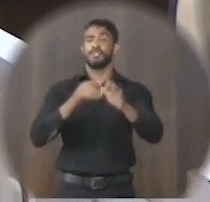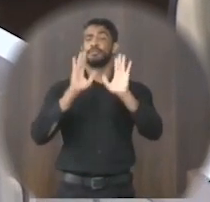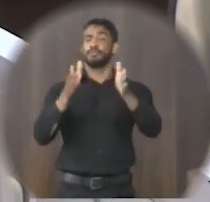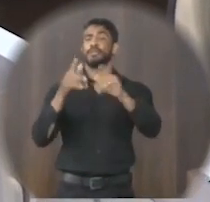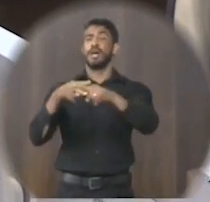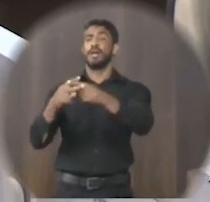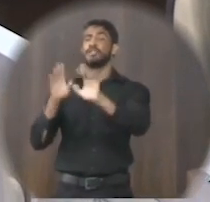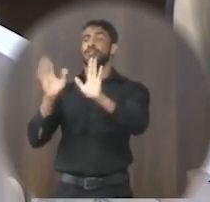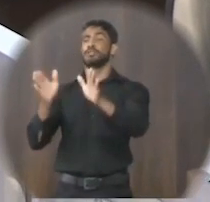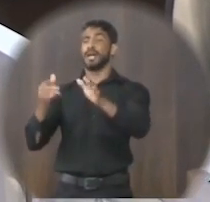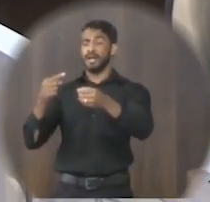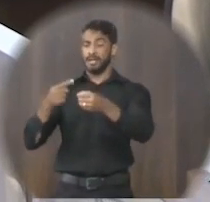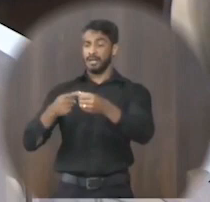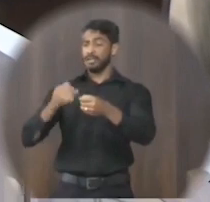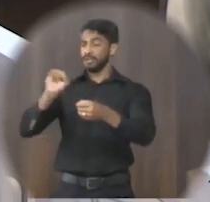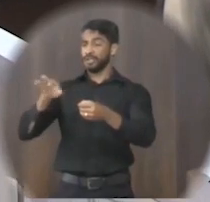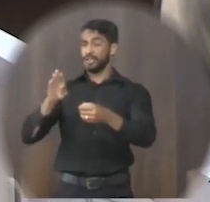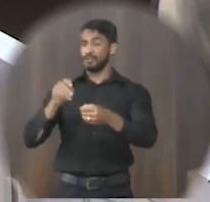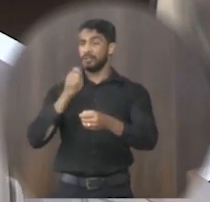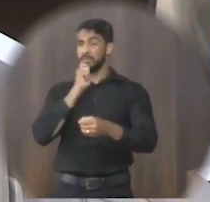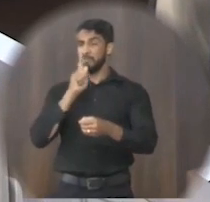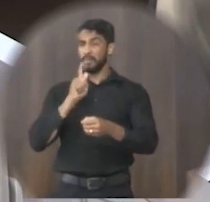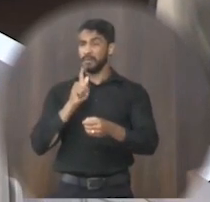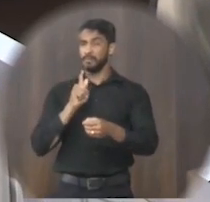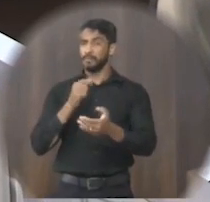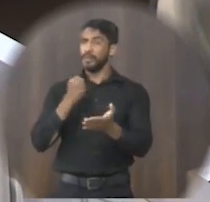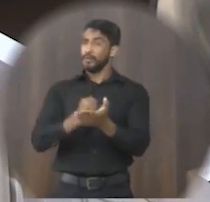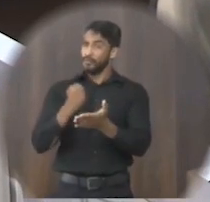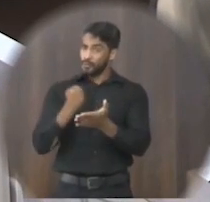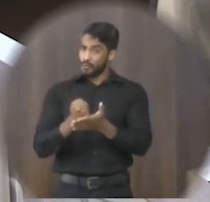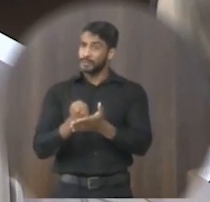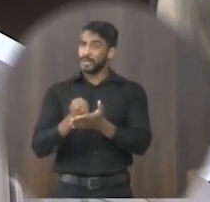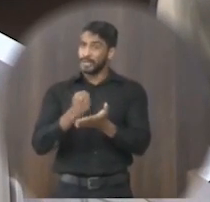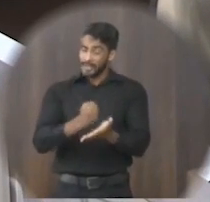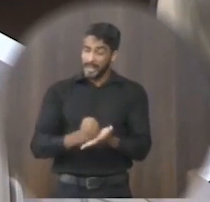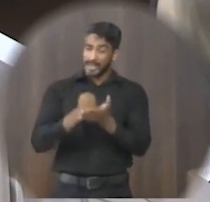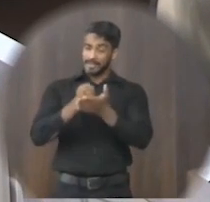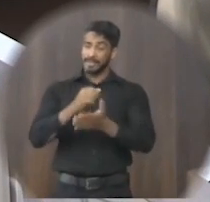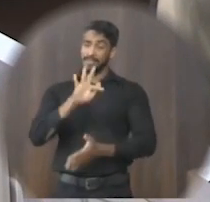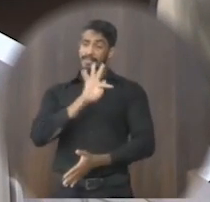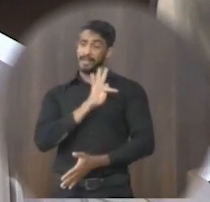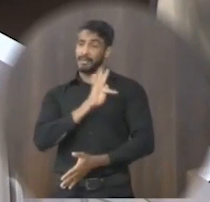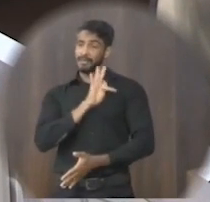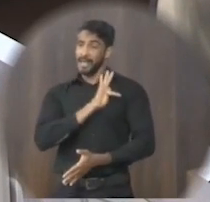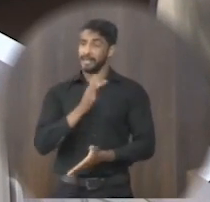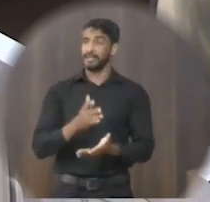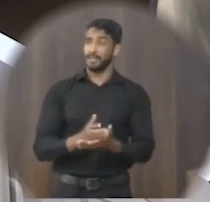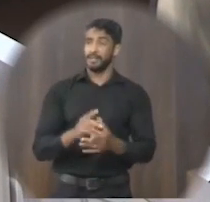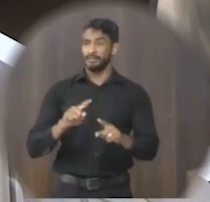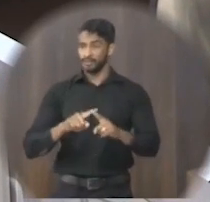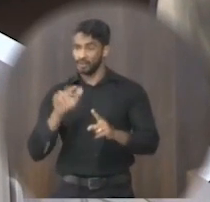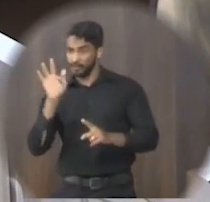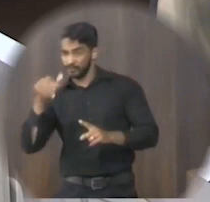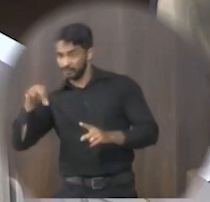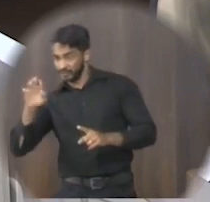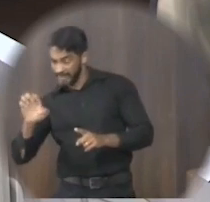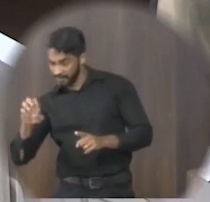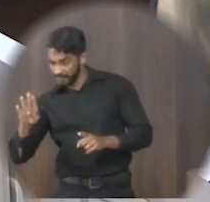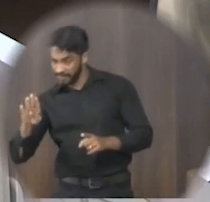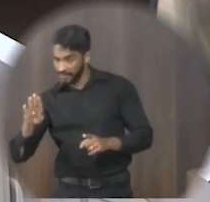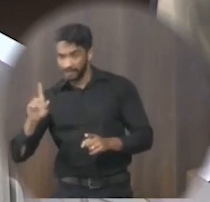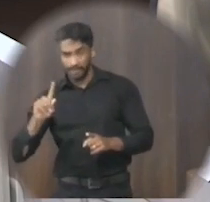então contrato assistência técnica não só para o Fundeb mas também para